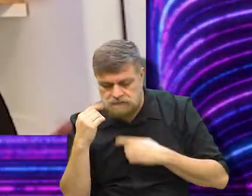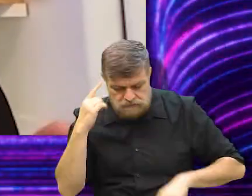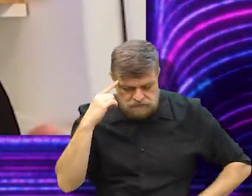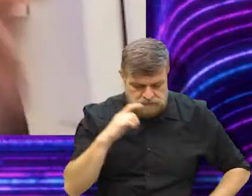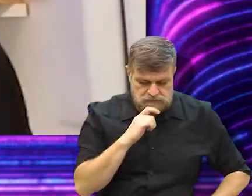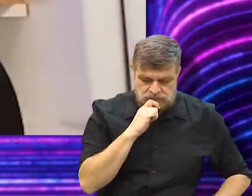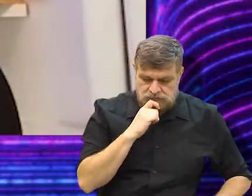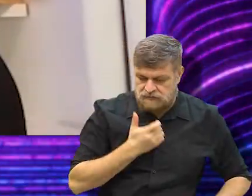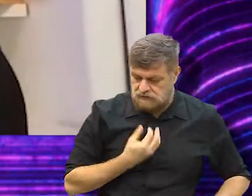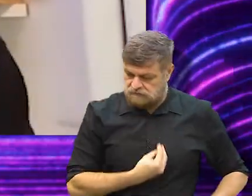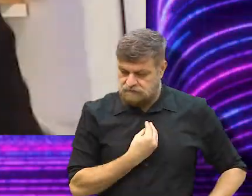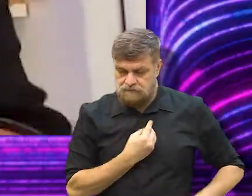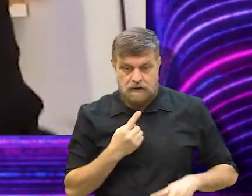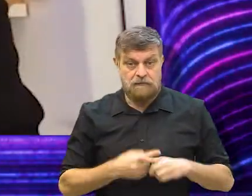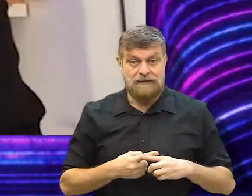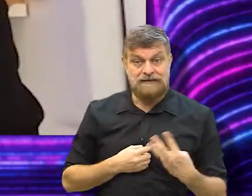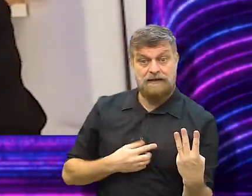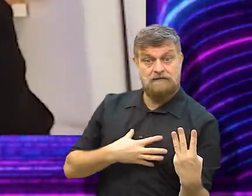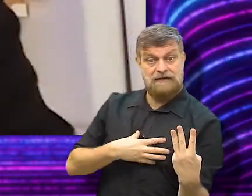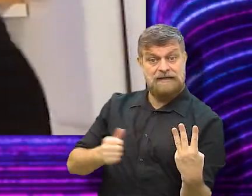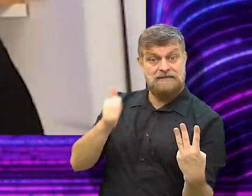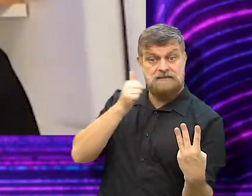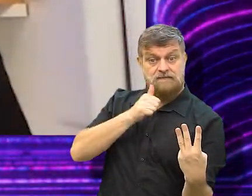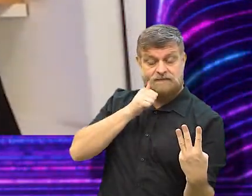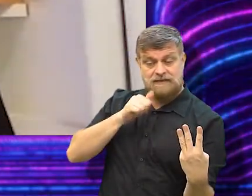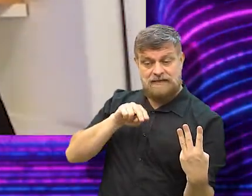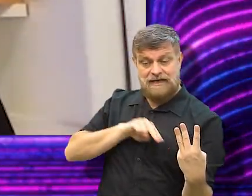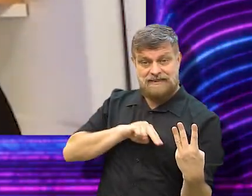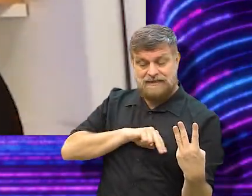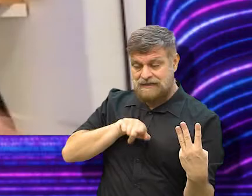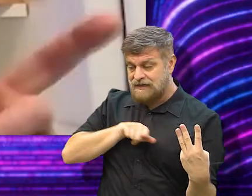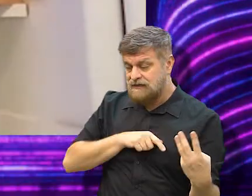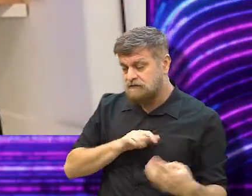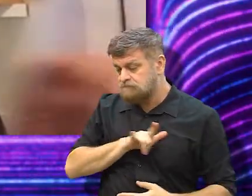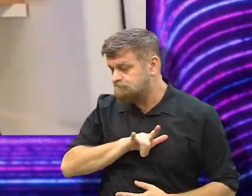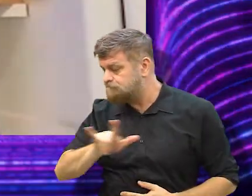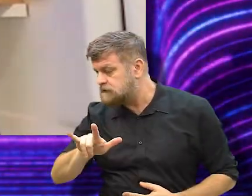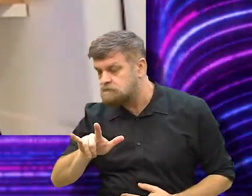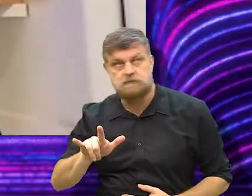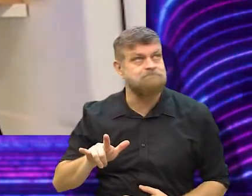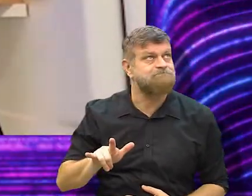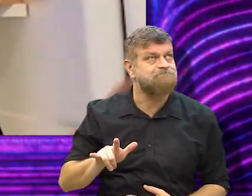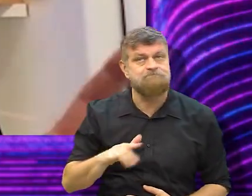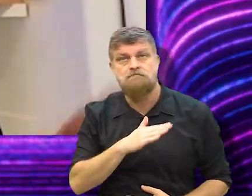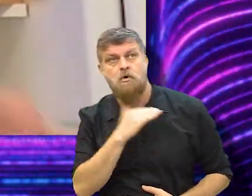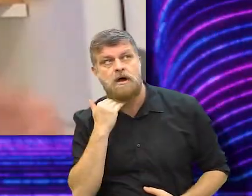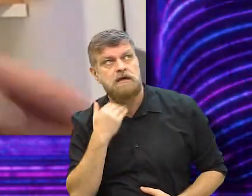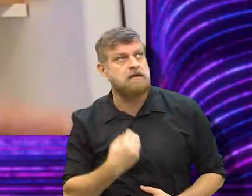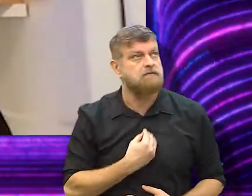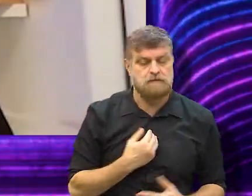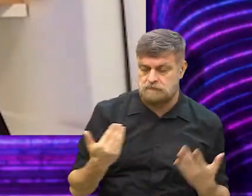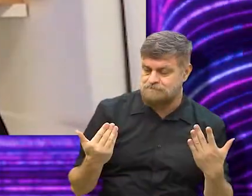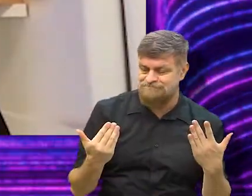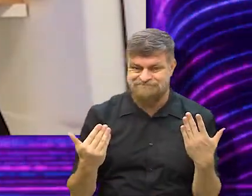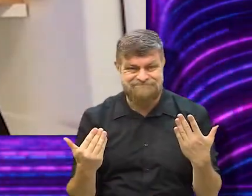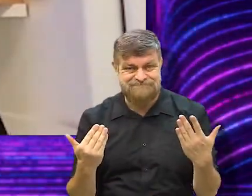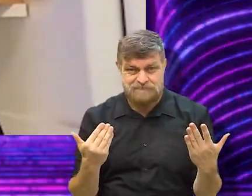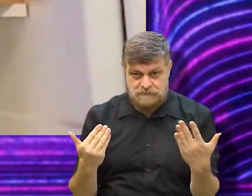ao mesmo tempo, ele não quer morrer porque ele vai abandonar as filhas que ele ama. Ele fica nesse conflito o tempo todo com o romance. É o que